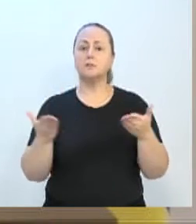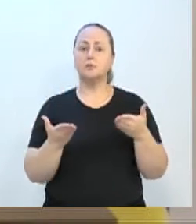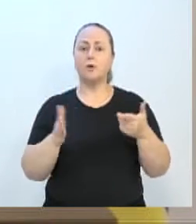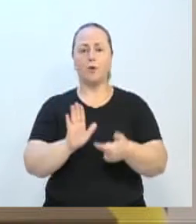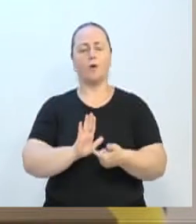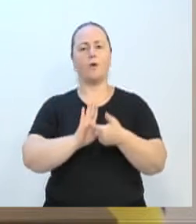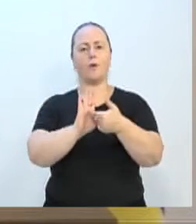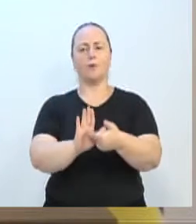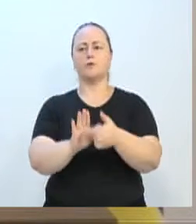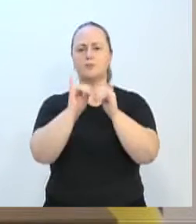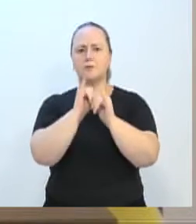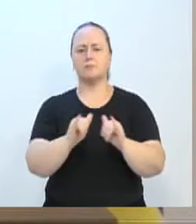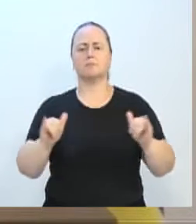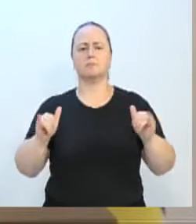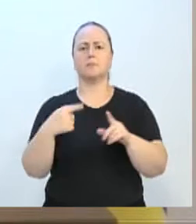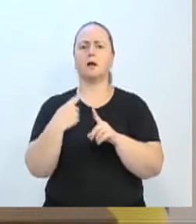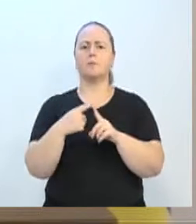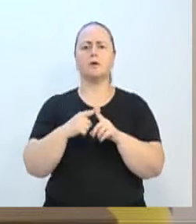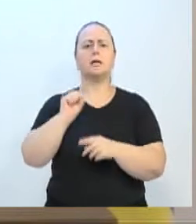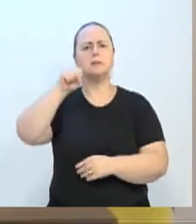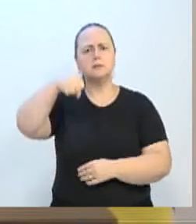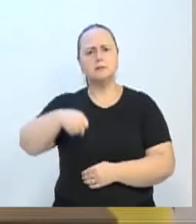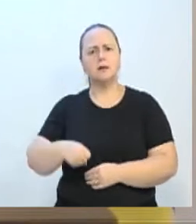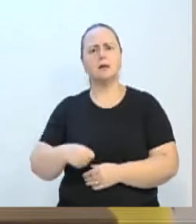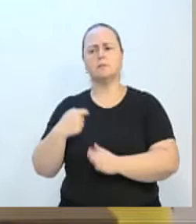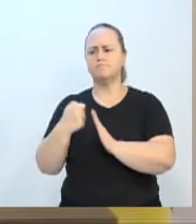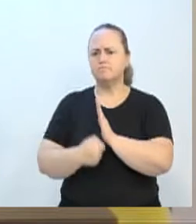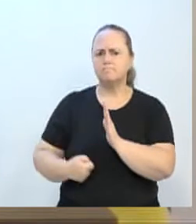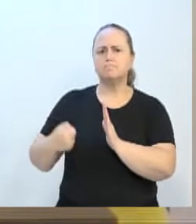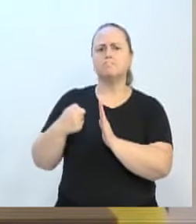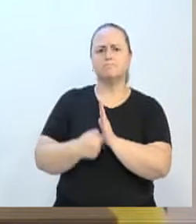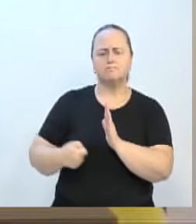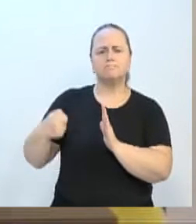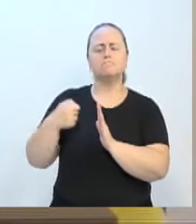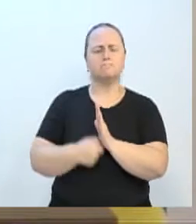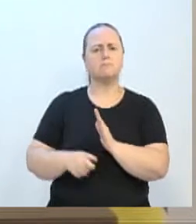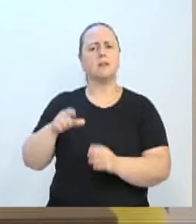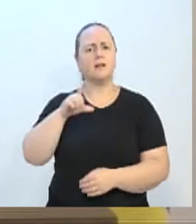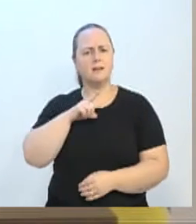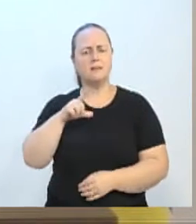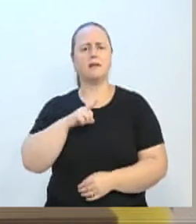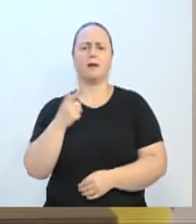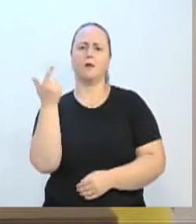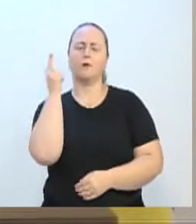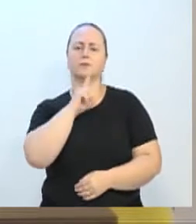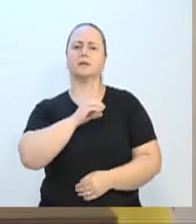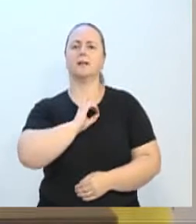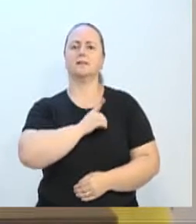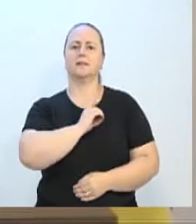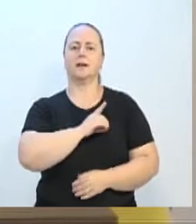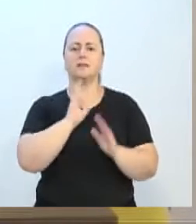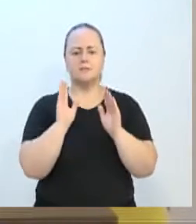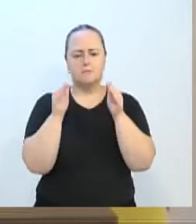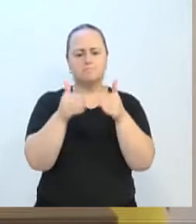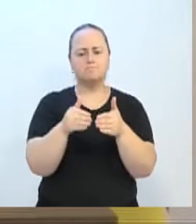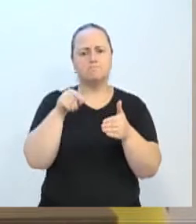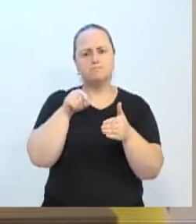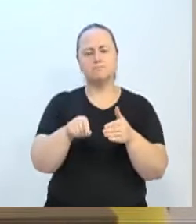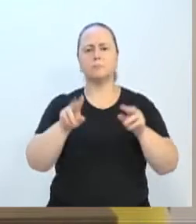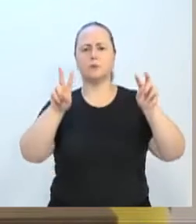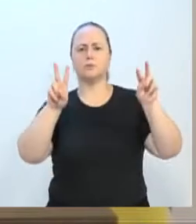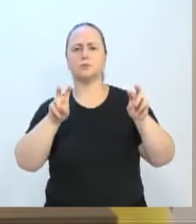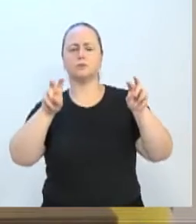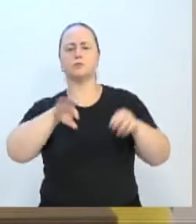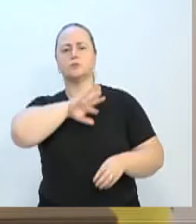e dizer isso, porque de fato a gente batalhou muito. É uma luta nossa muito grande para que a gente possa ter uma delegacia específica aqui em relação aos